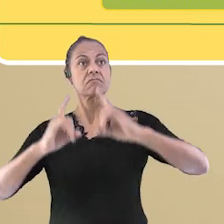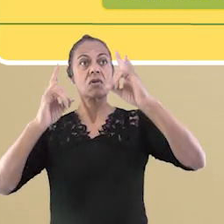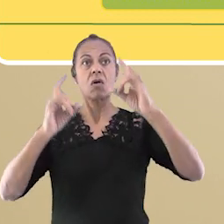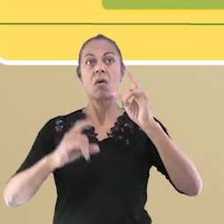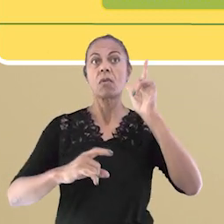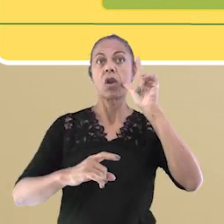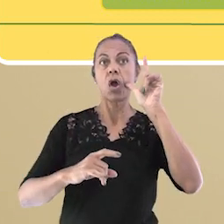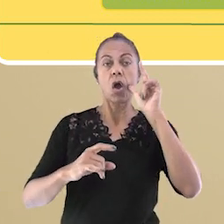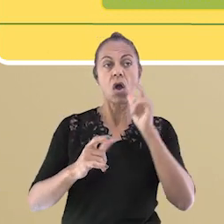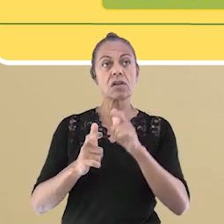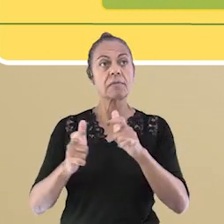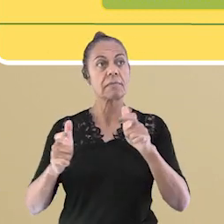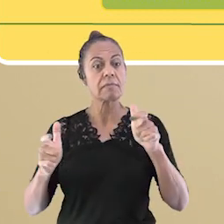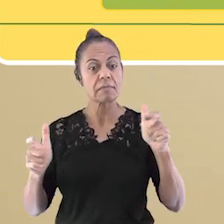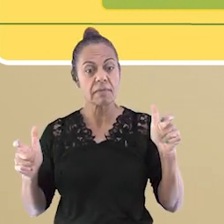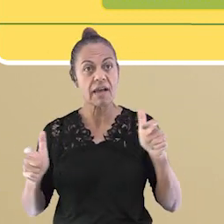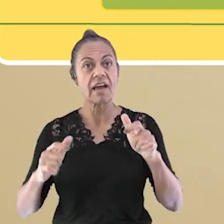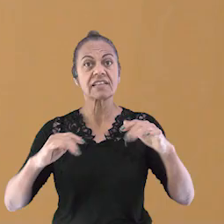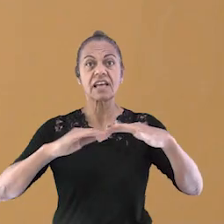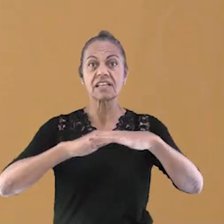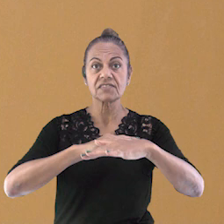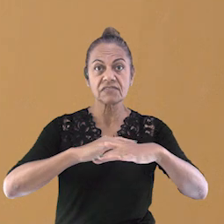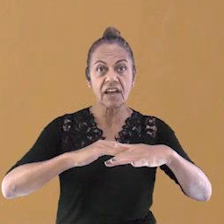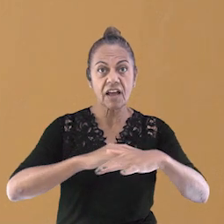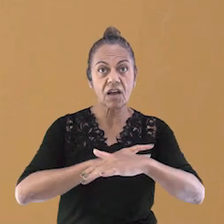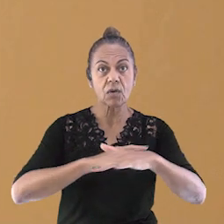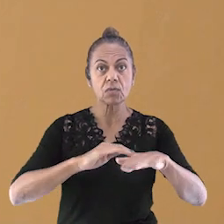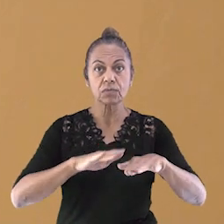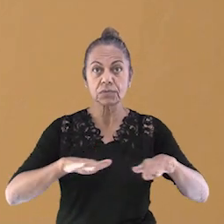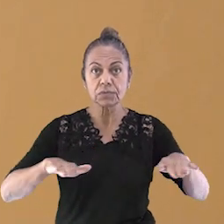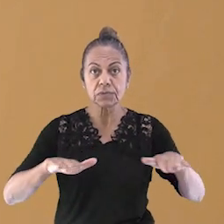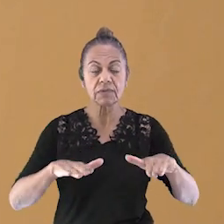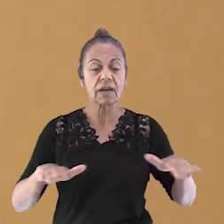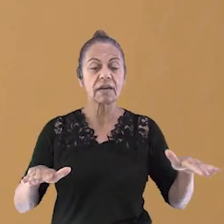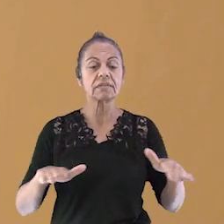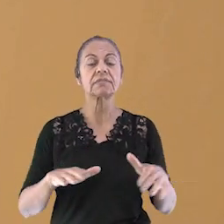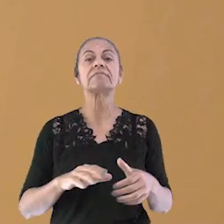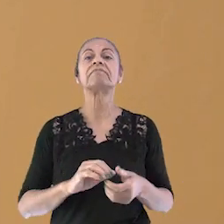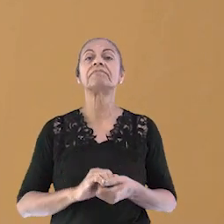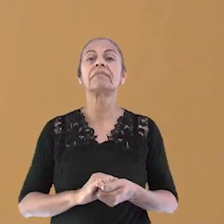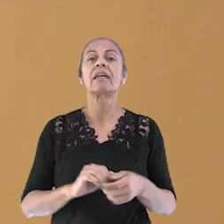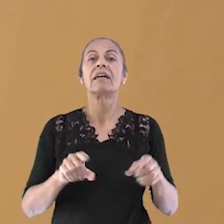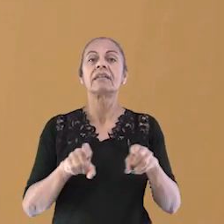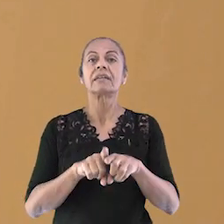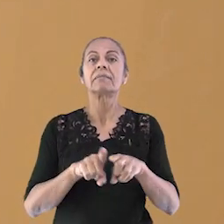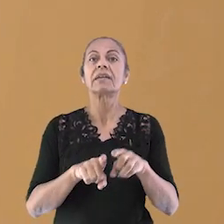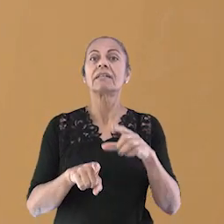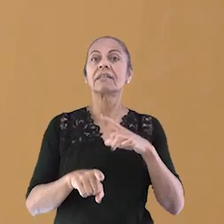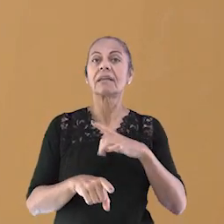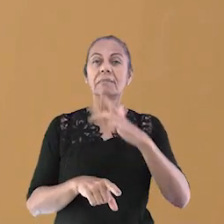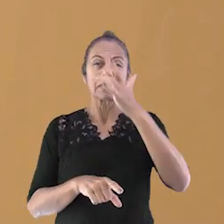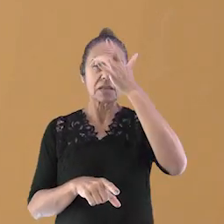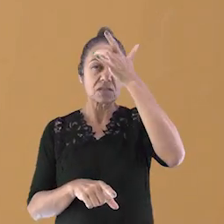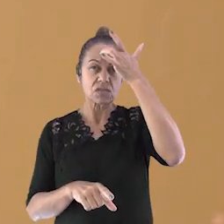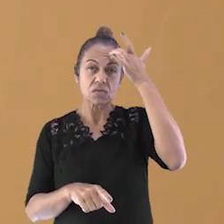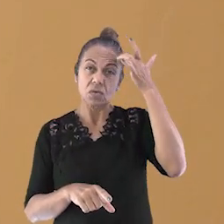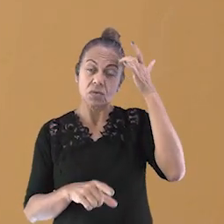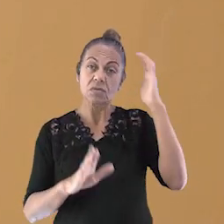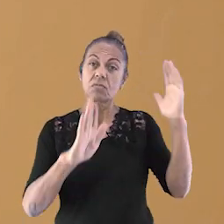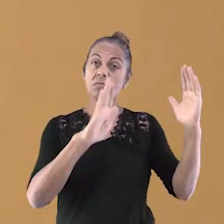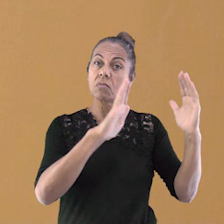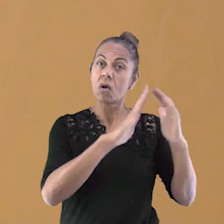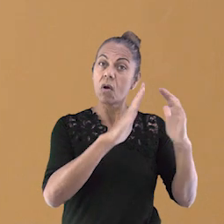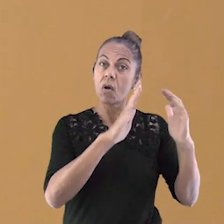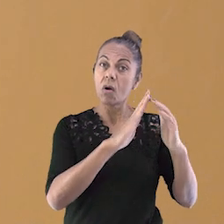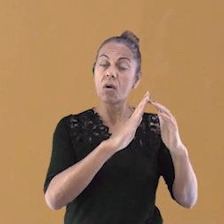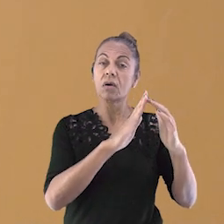comércios, mais prédios altos também. E existem pessoas que moram em locais como da primeira imagem e outras